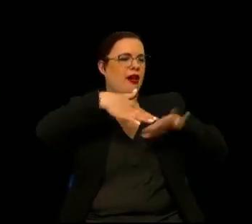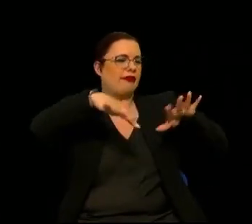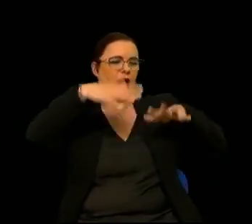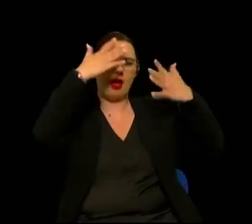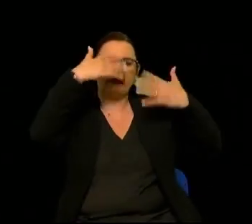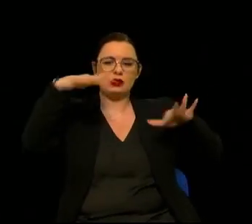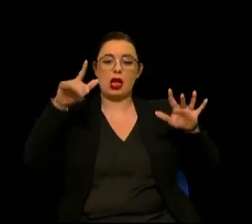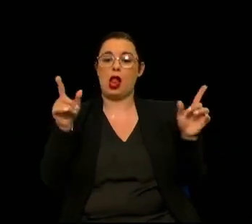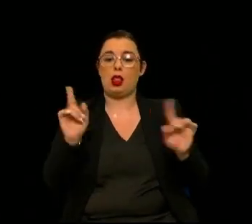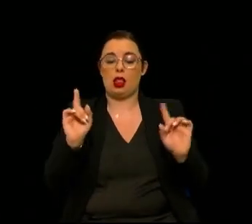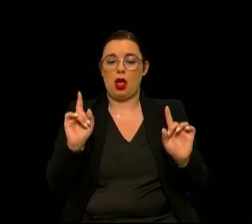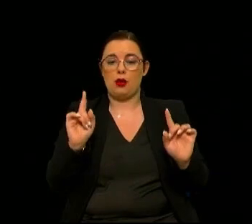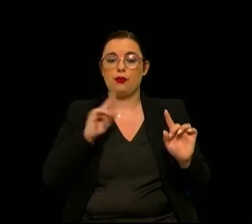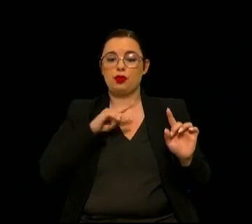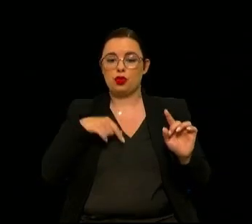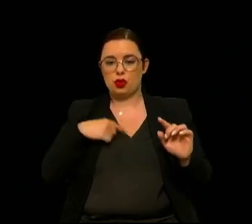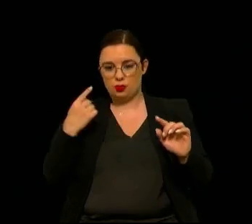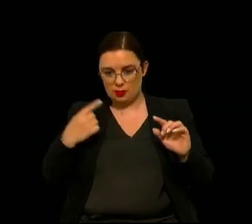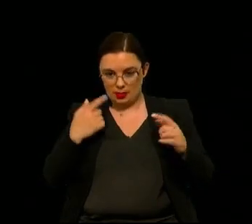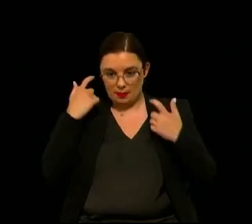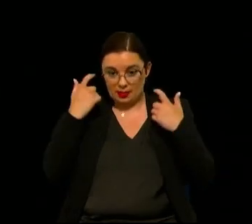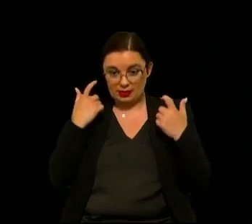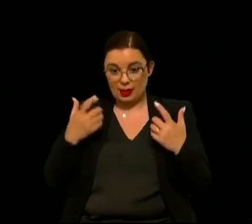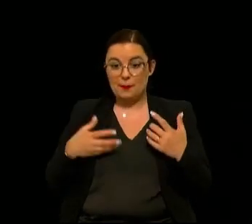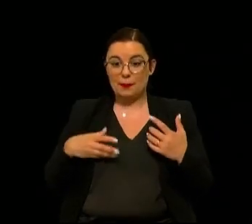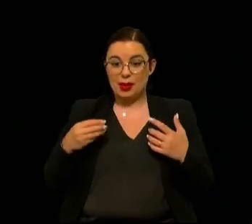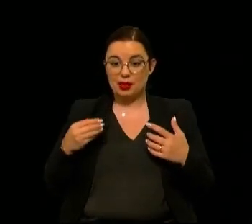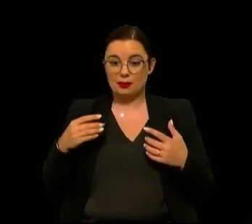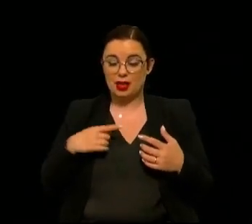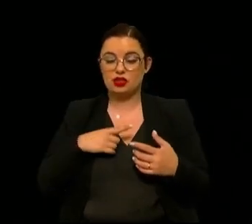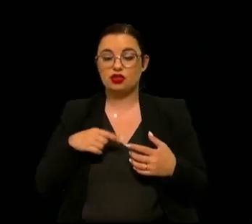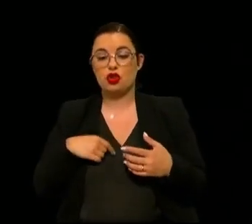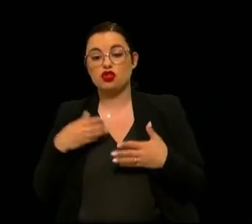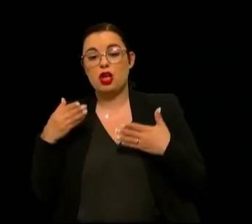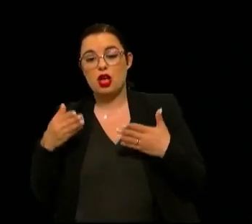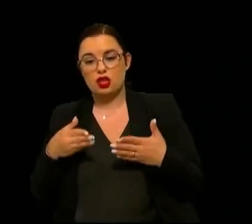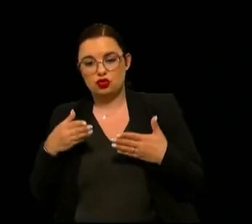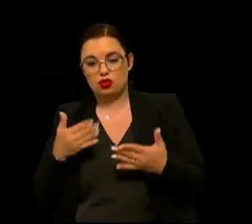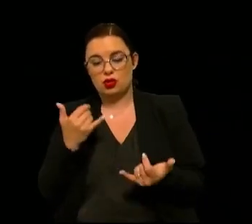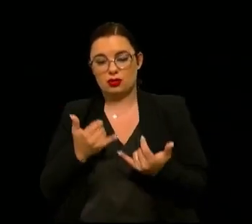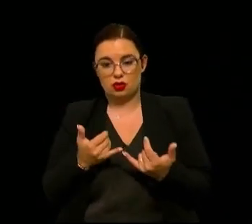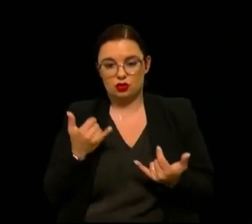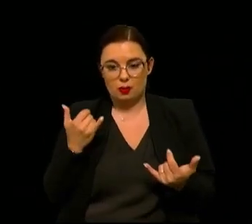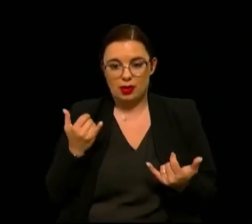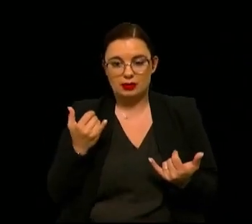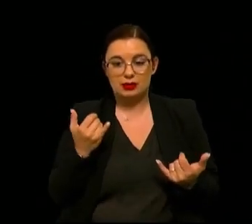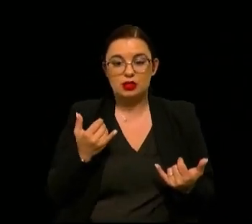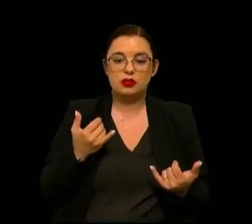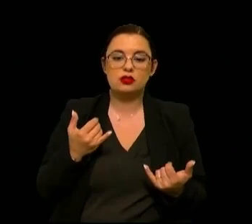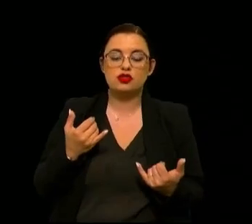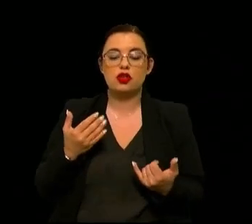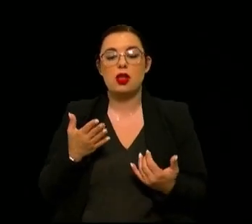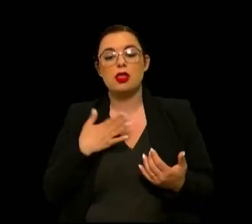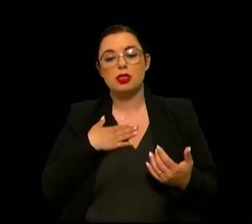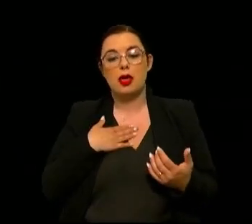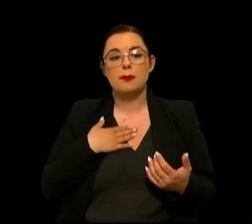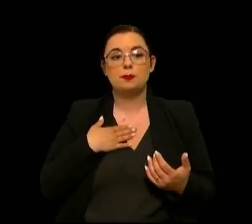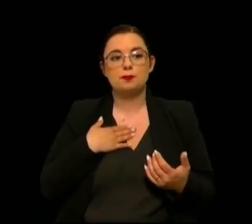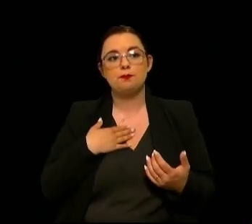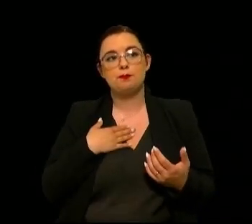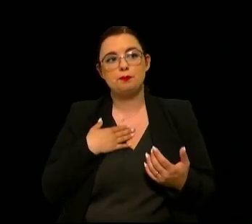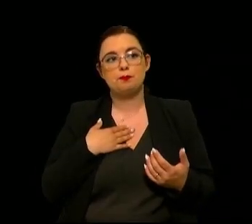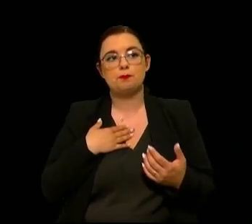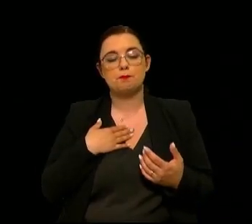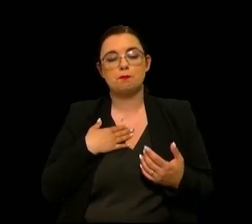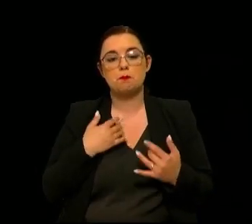O que nós temos que pensar que efetivamente é que cada vez mais temos ajudas automatizadas que nos permitem, enfim, de alguma maneira de